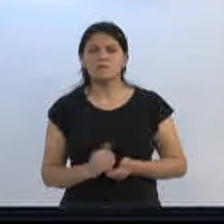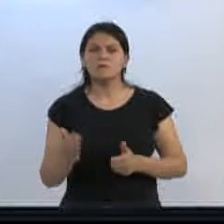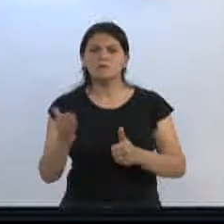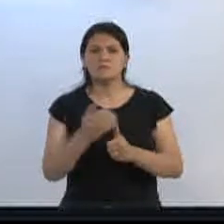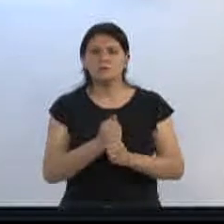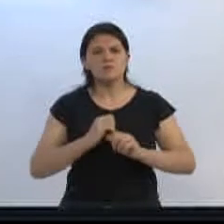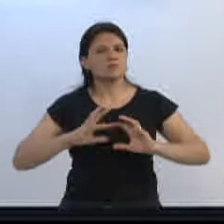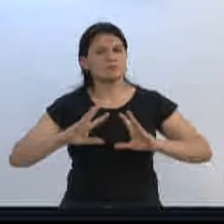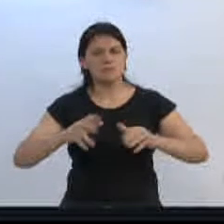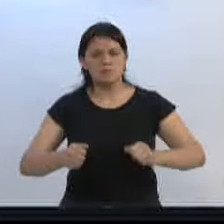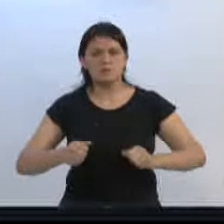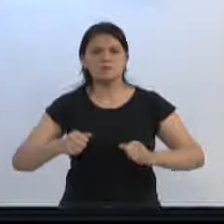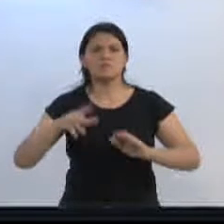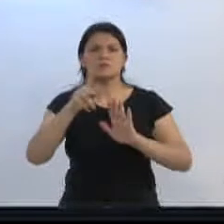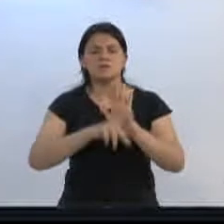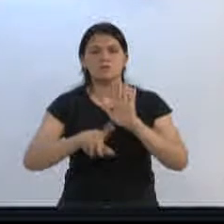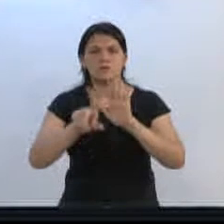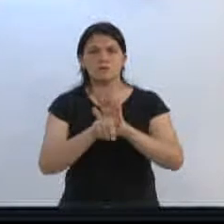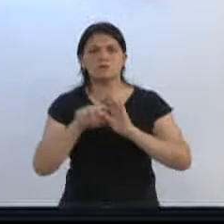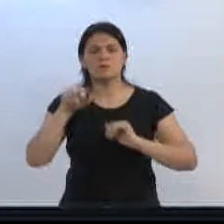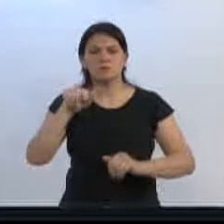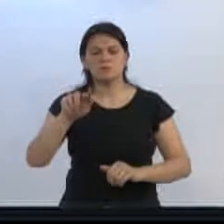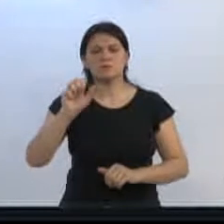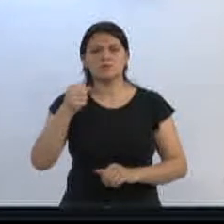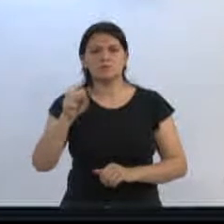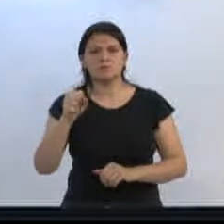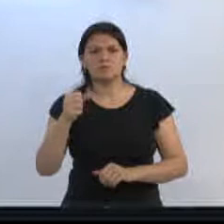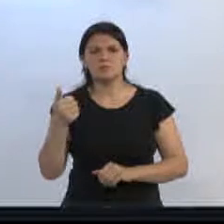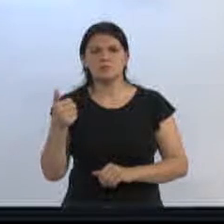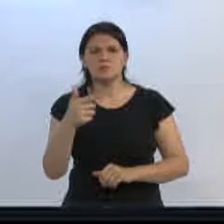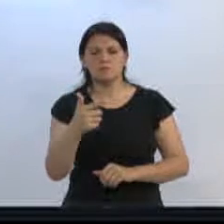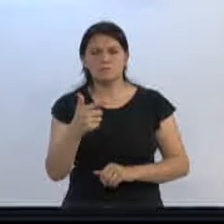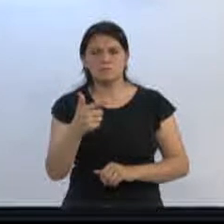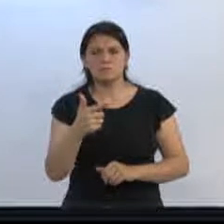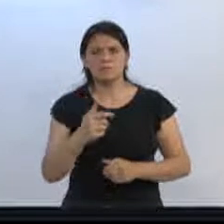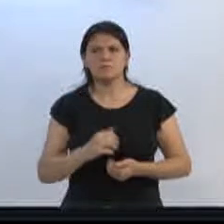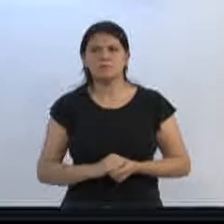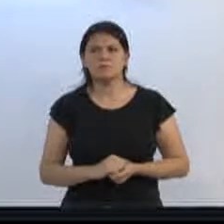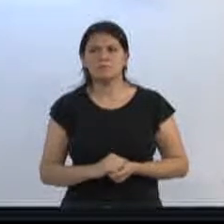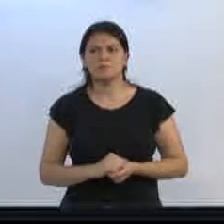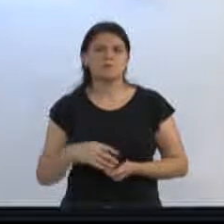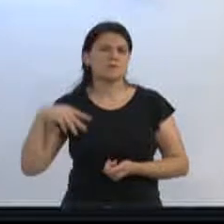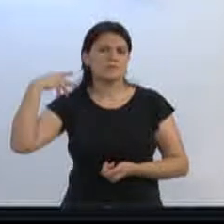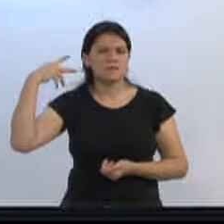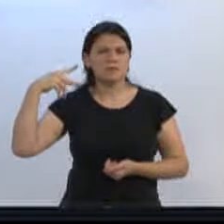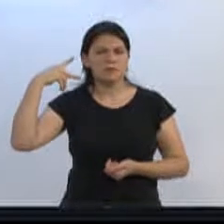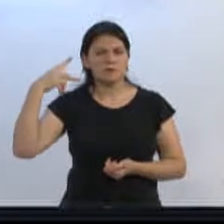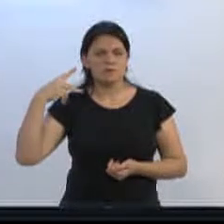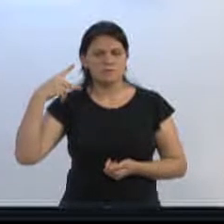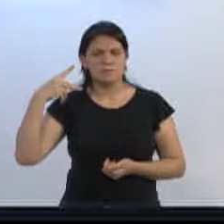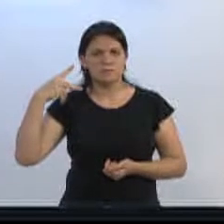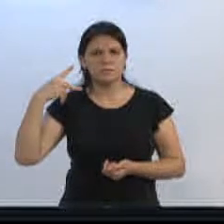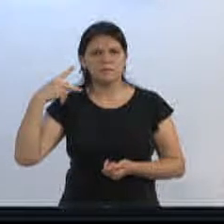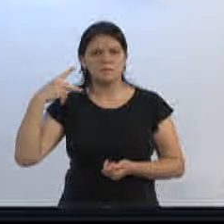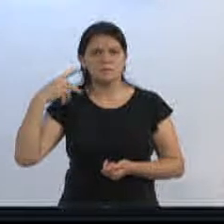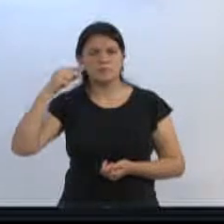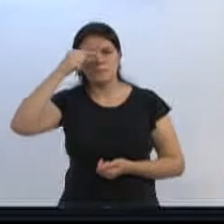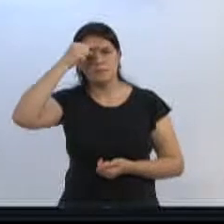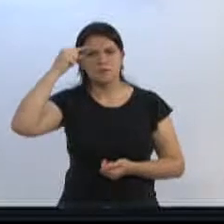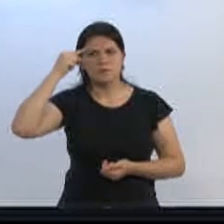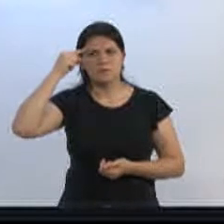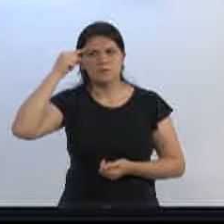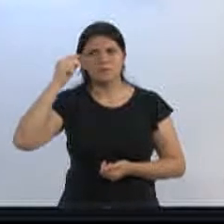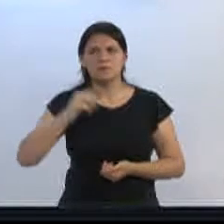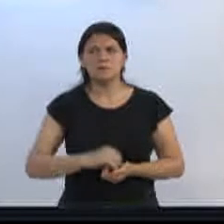global ao projeto de lei nº 7.812, de autoria do vereador Marcos da Rosa.